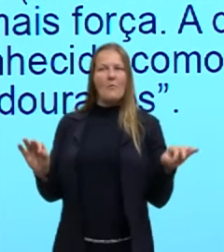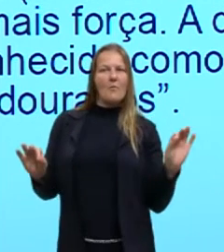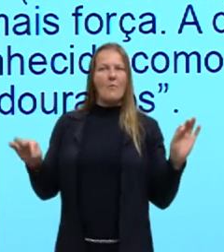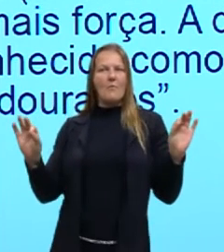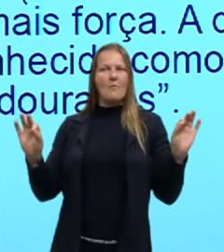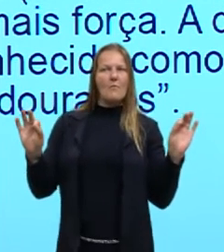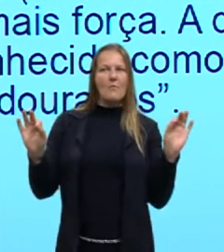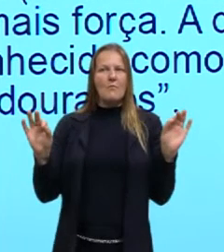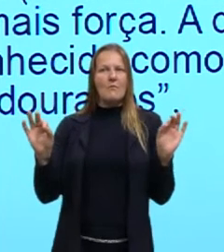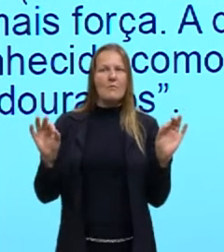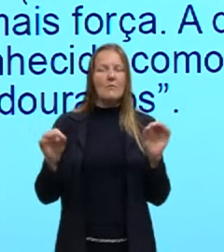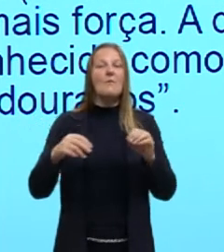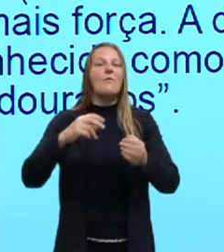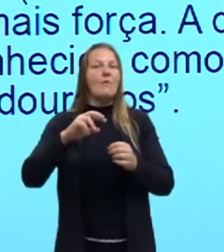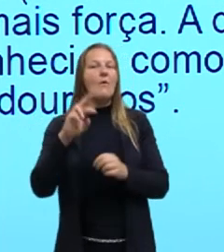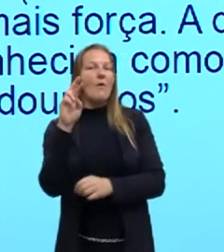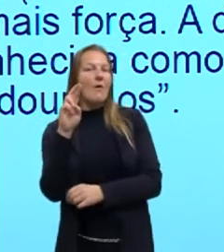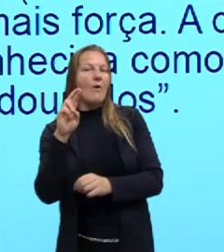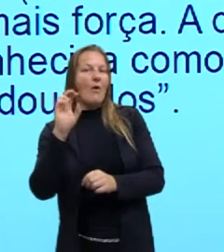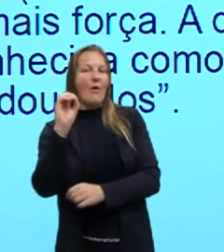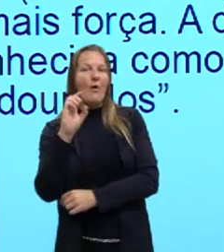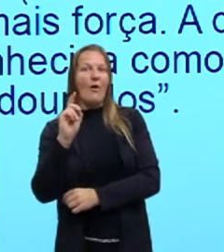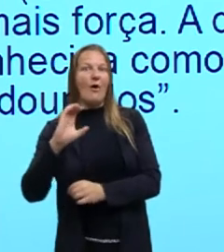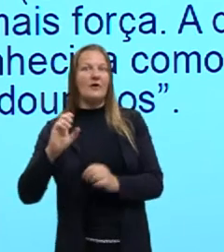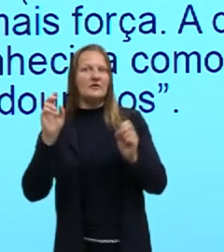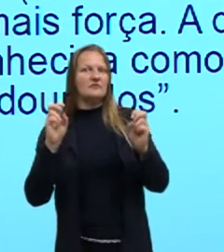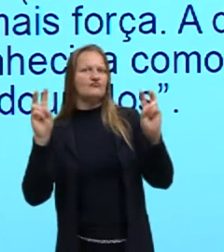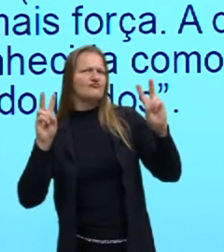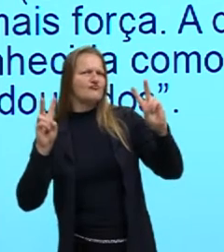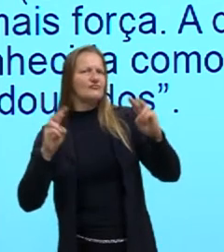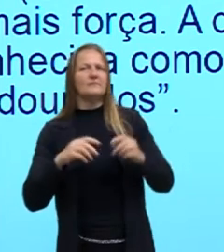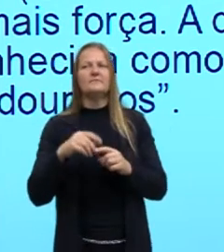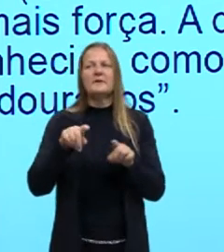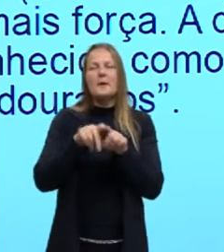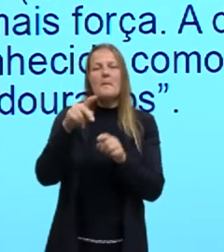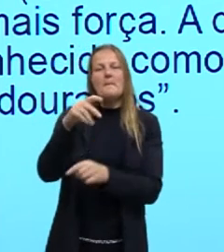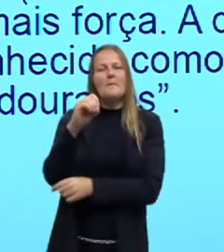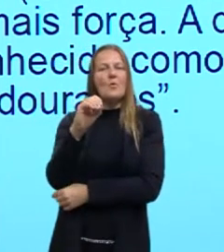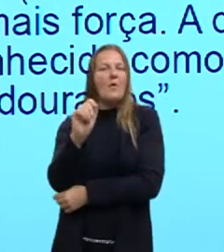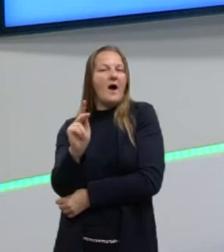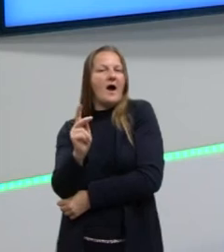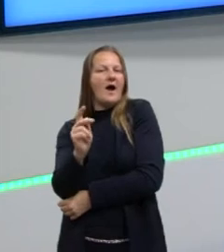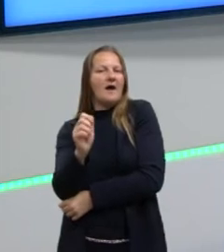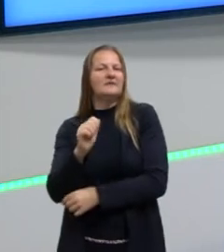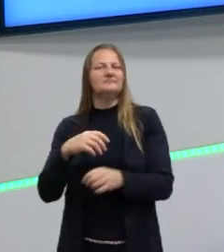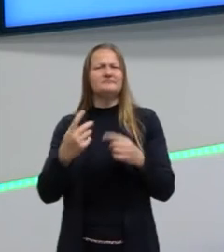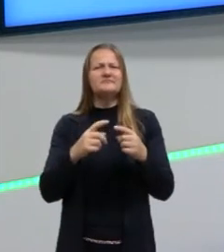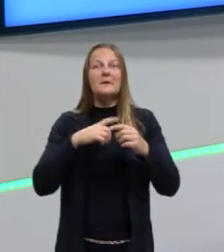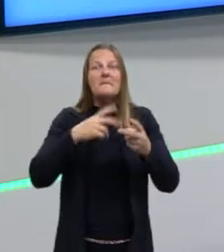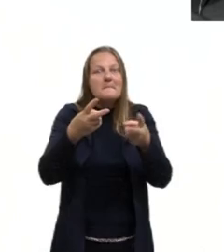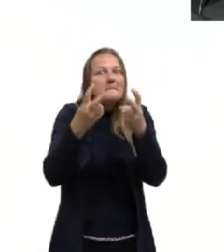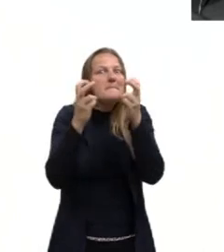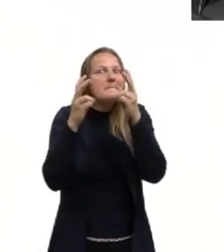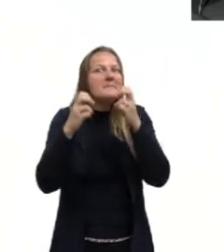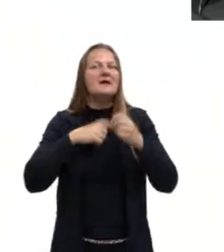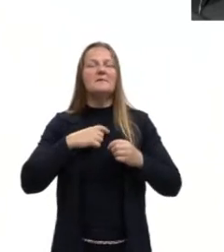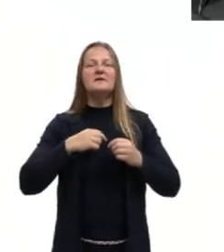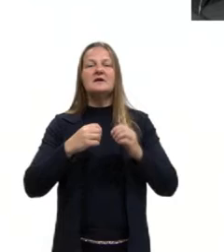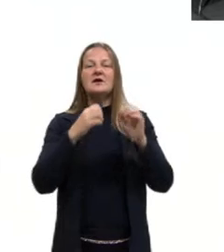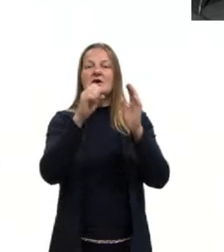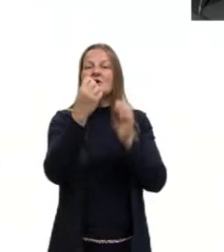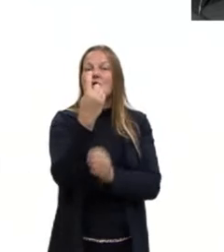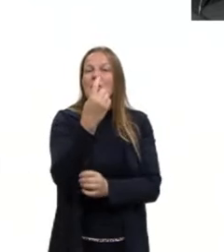o ritmo do rock, o poá. Então, você percebe que é uma